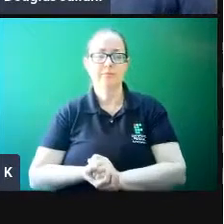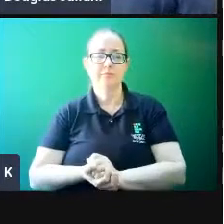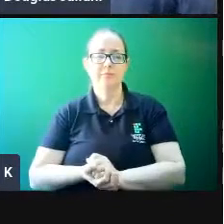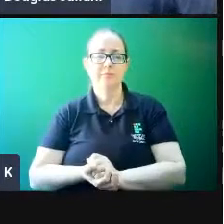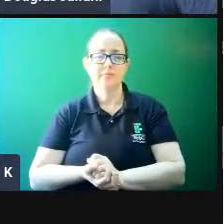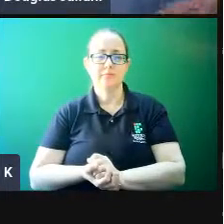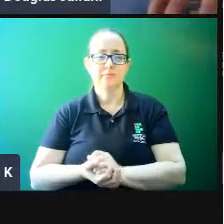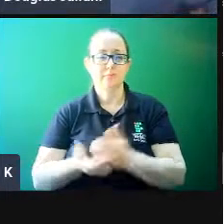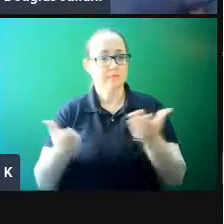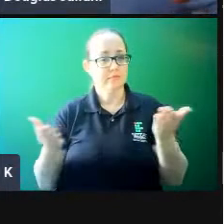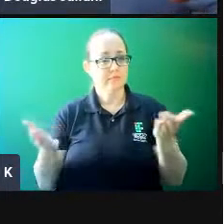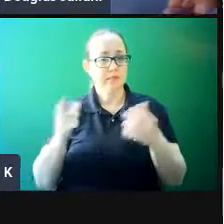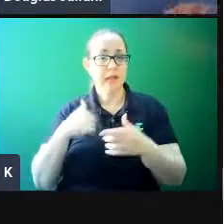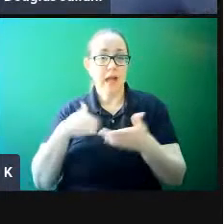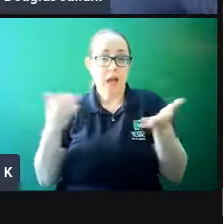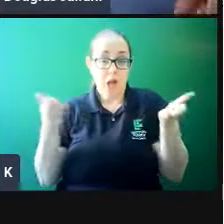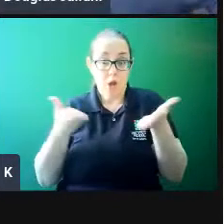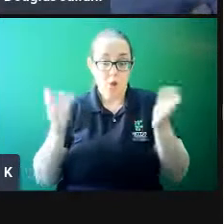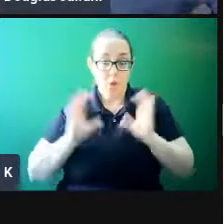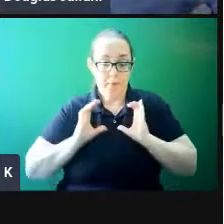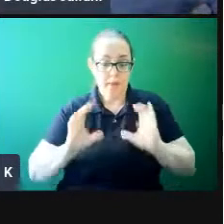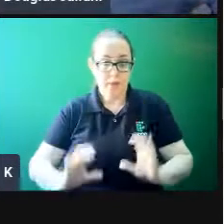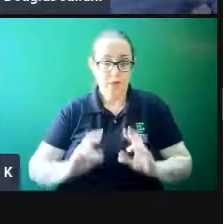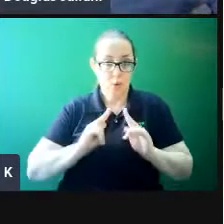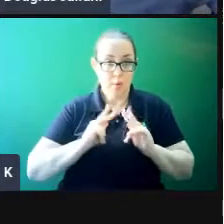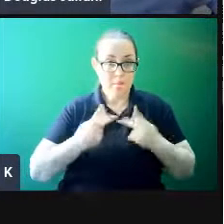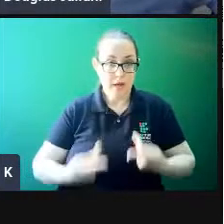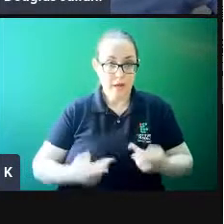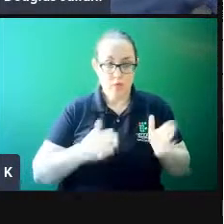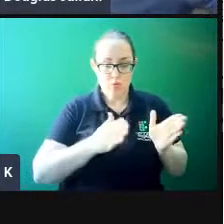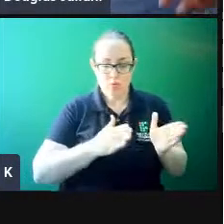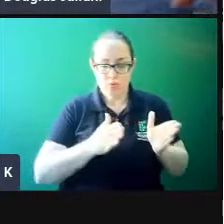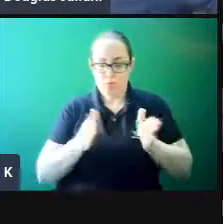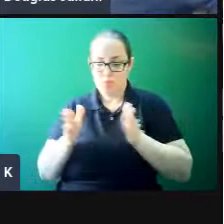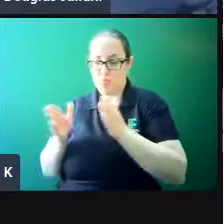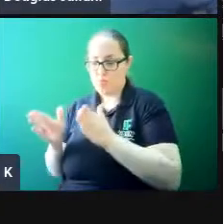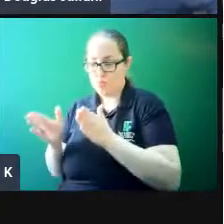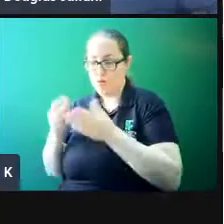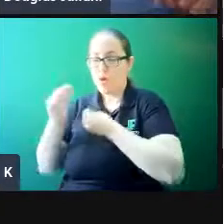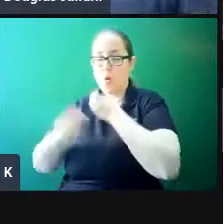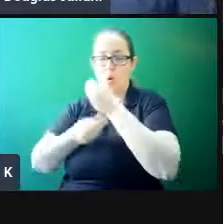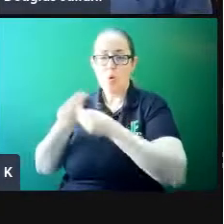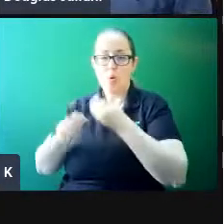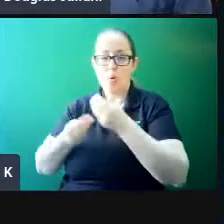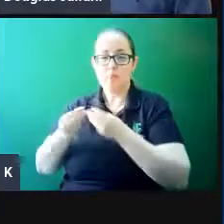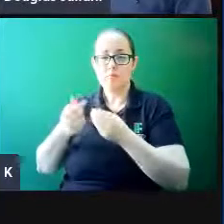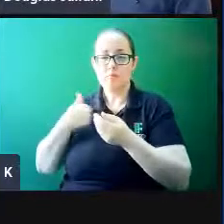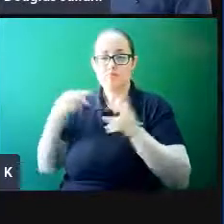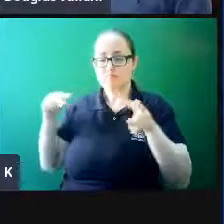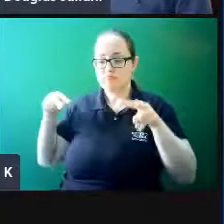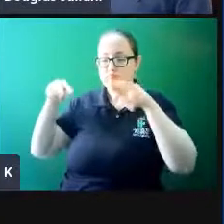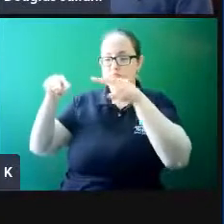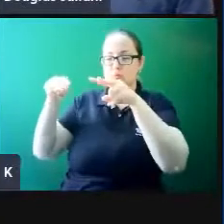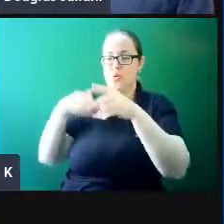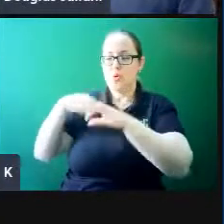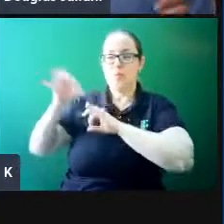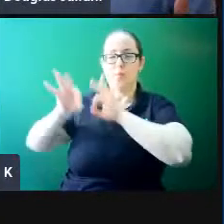Então agora a gente está saindo do comportamento humano e vendo alguns outros elementos, olhando um pouco mais de cima aqui para as organizações.